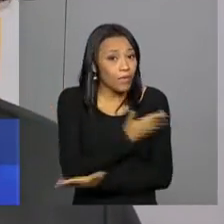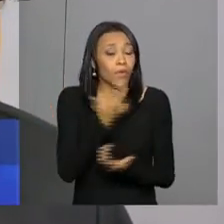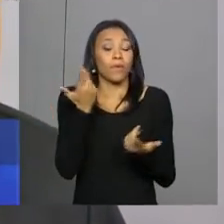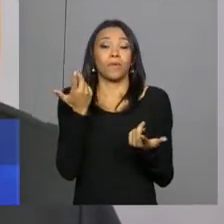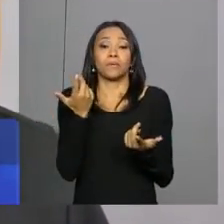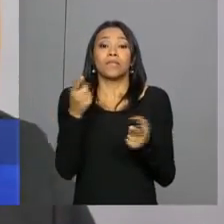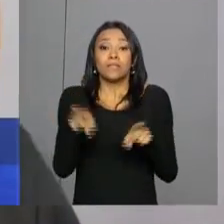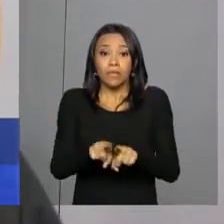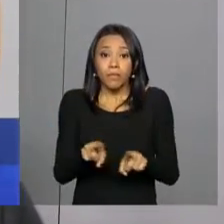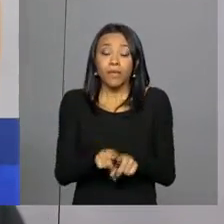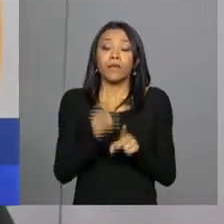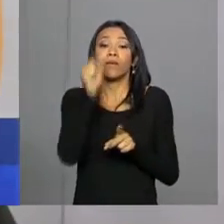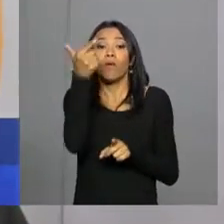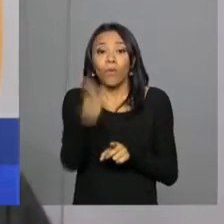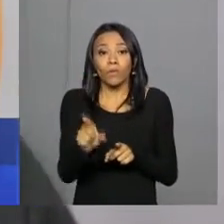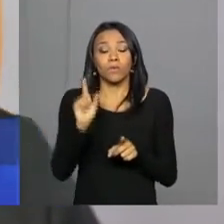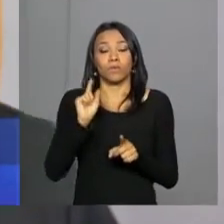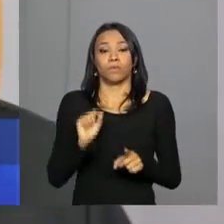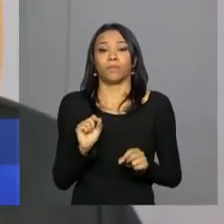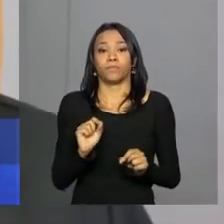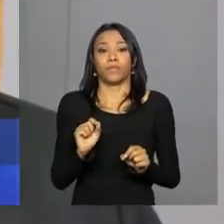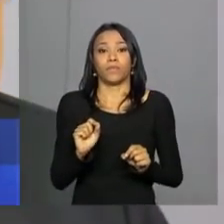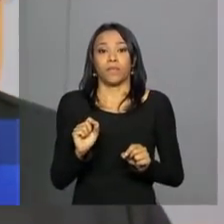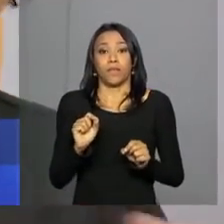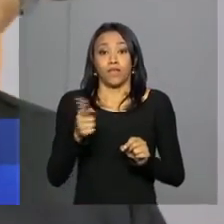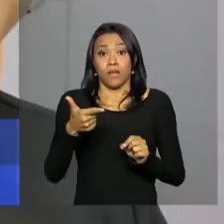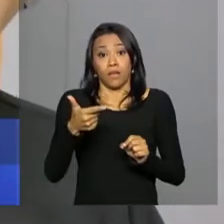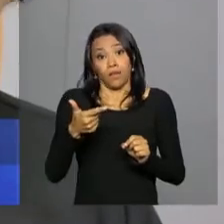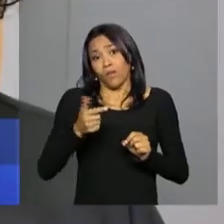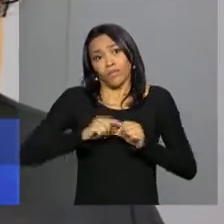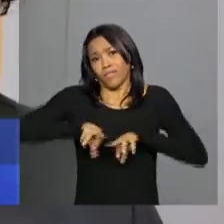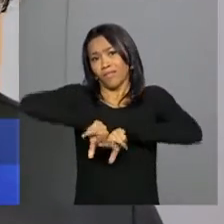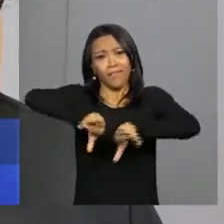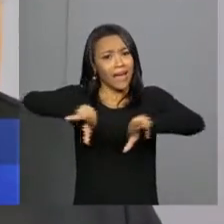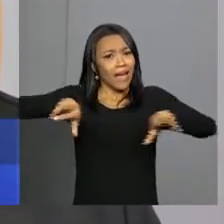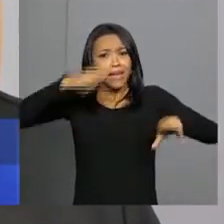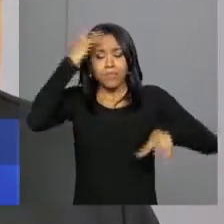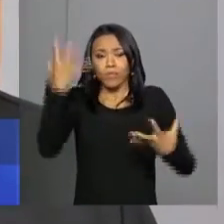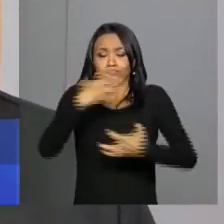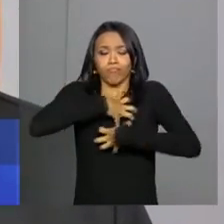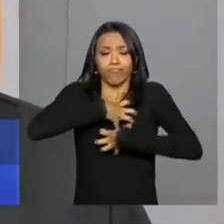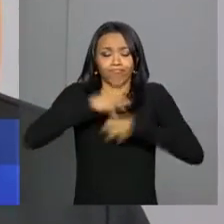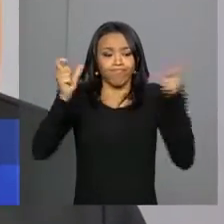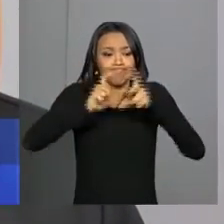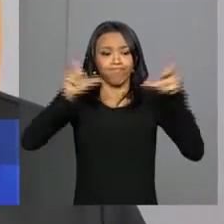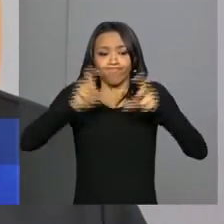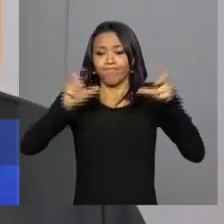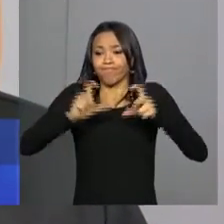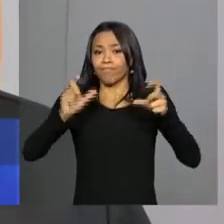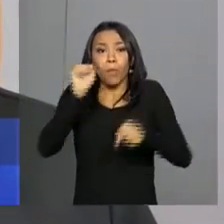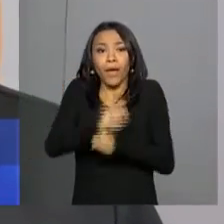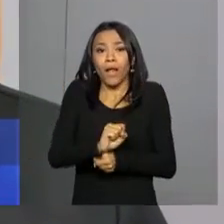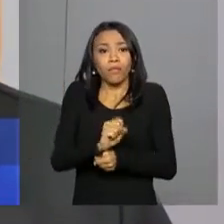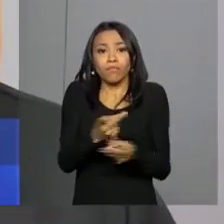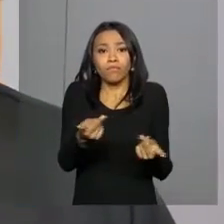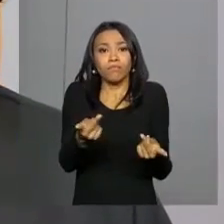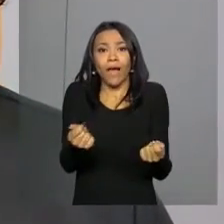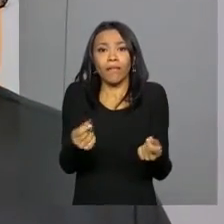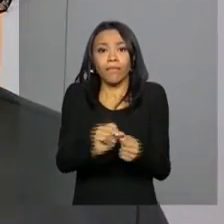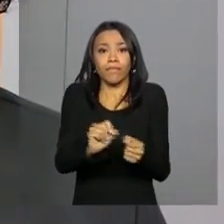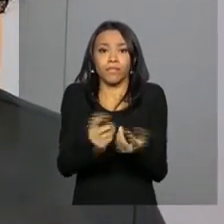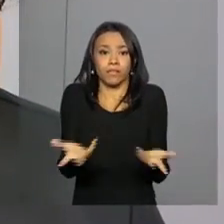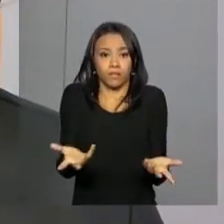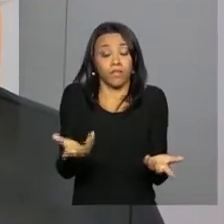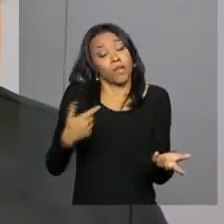de surfistas, enfim, todo mundo está impactado sem nenhuma atividade econômica. Então, é óbvio que requer uma